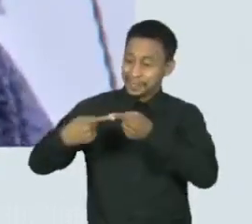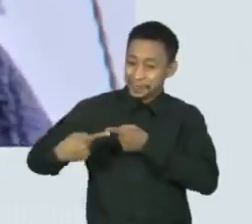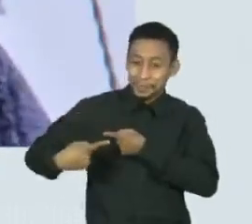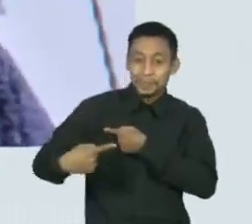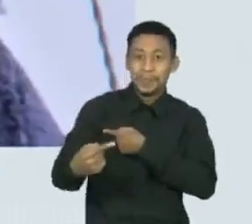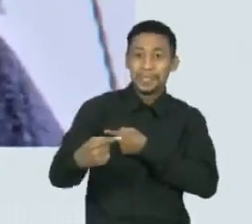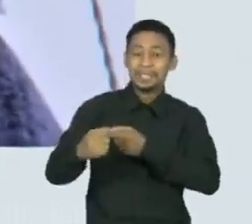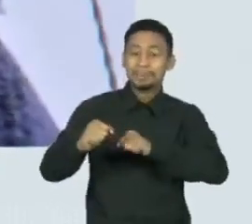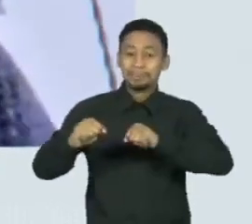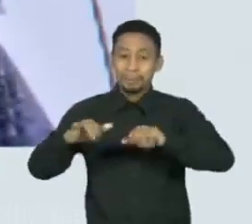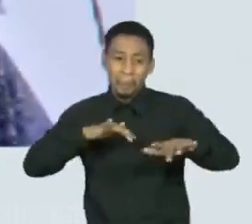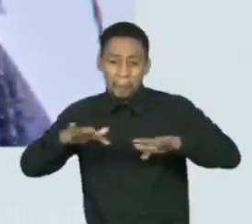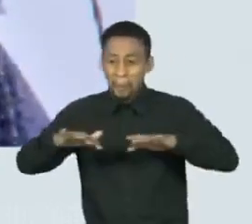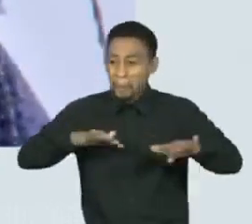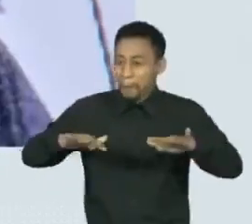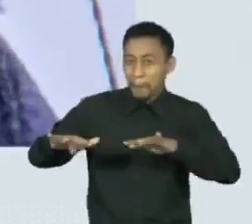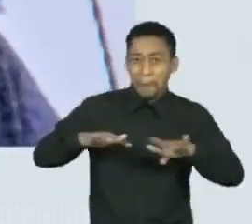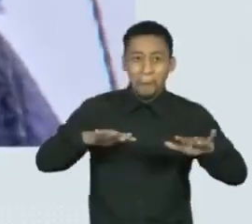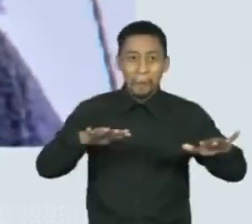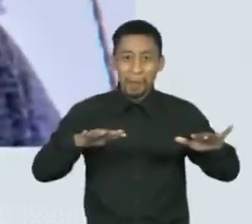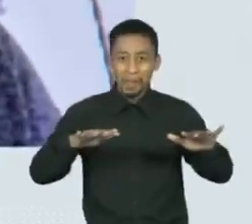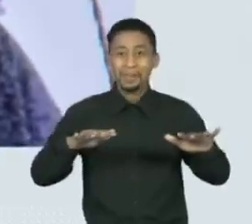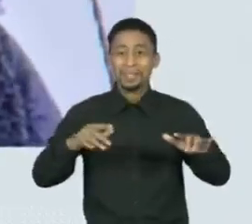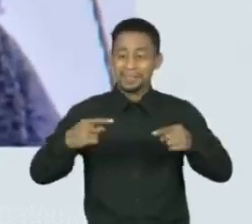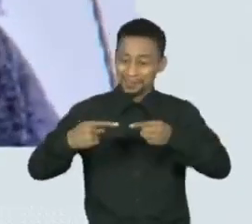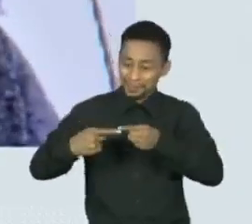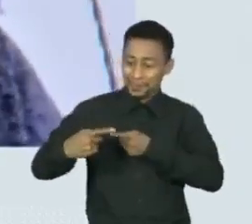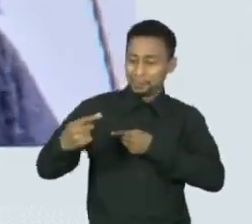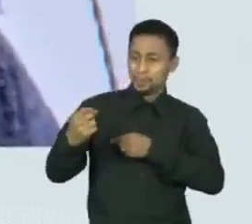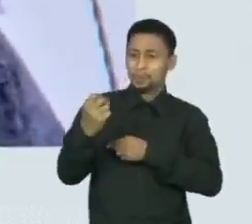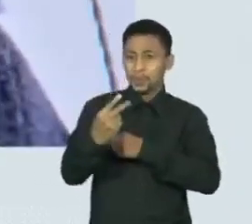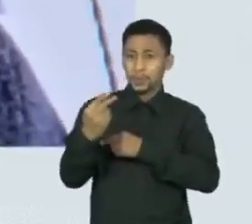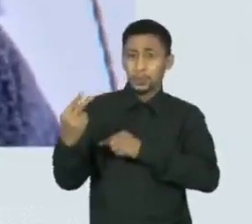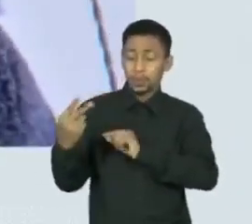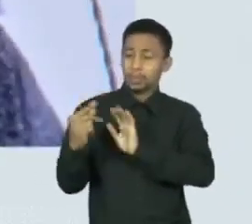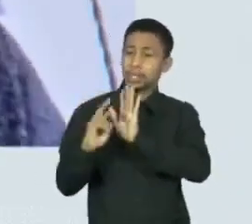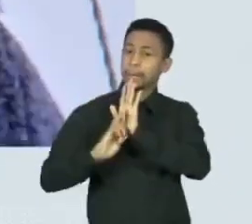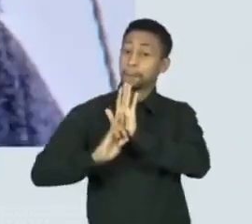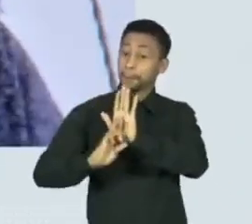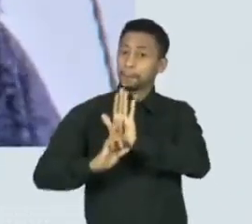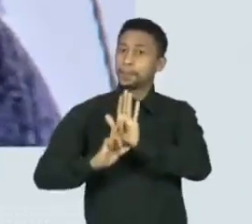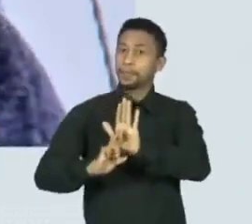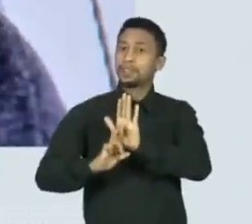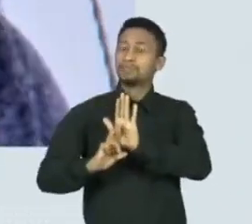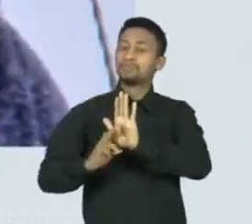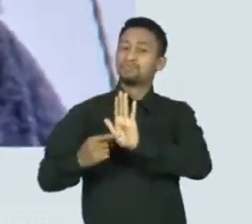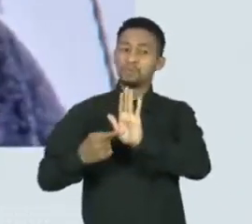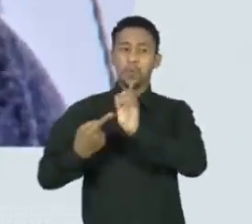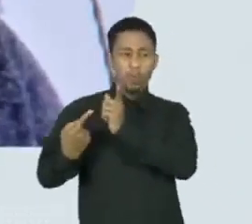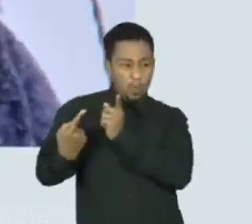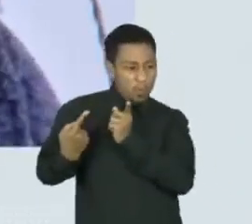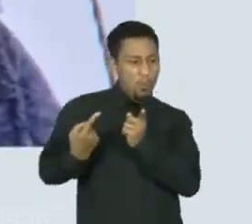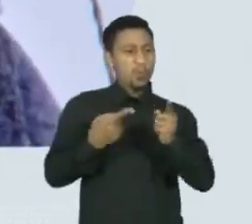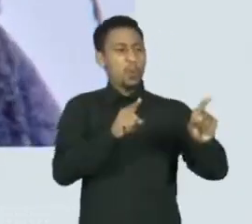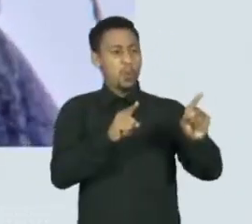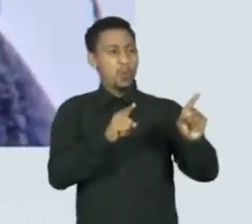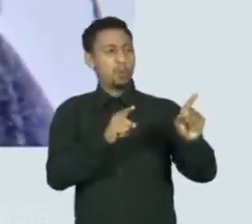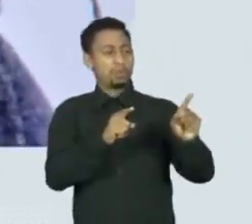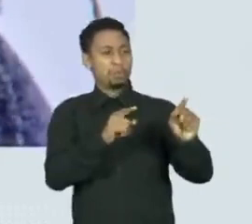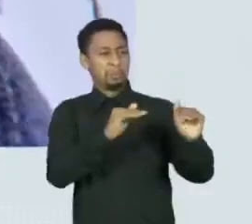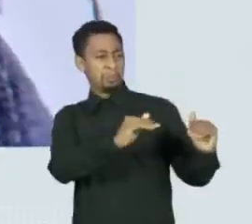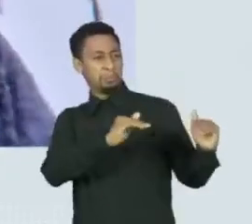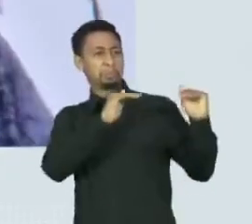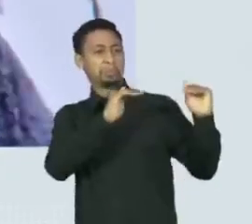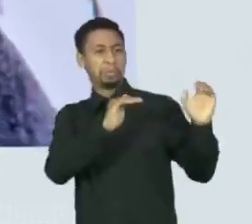e de que os modernistas representavam uma oposição frontal e